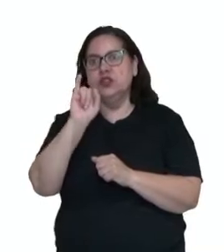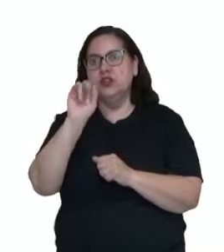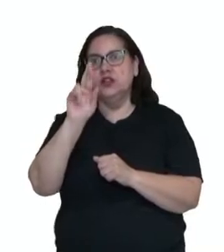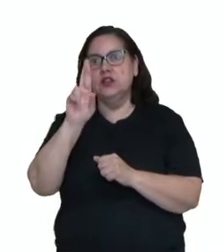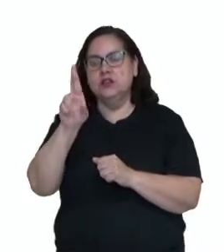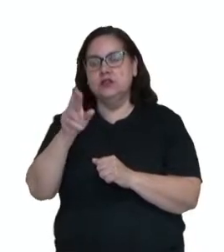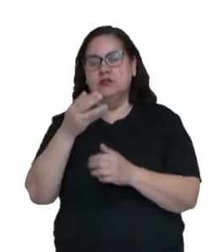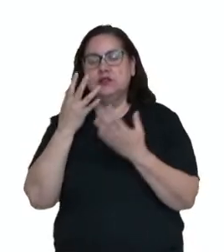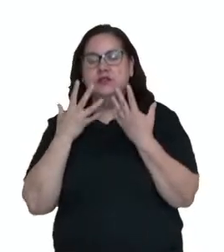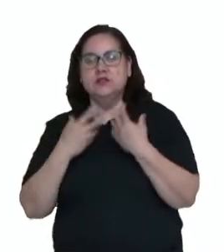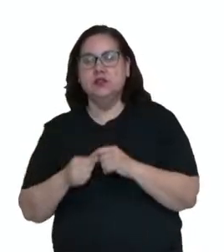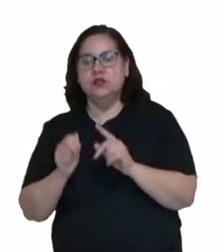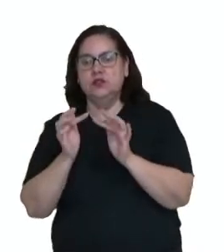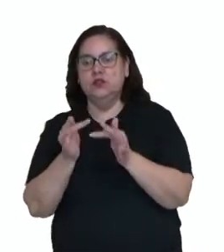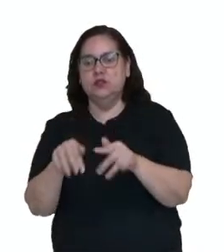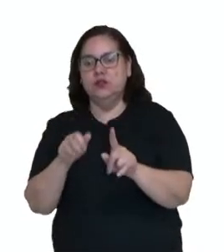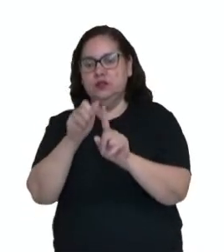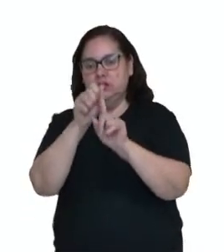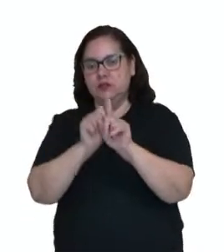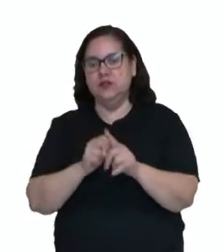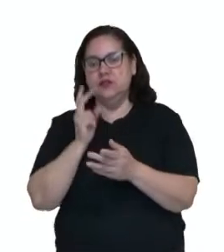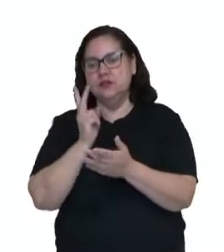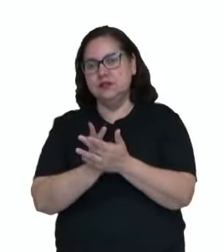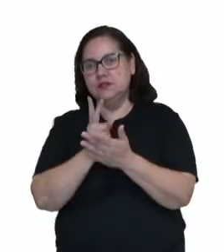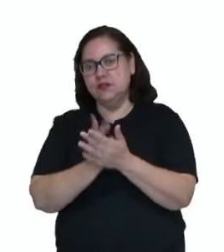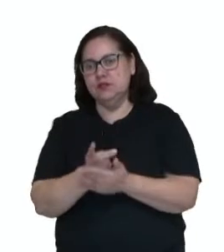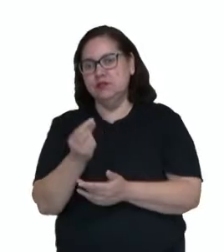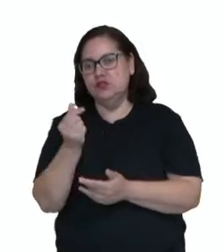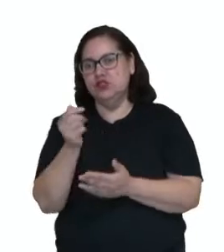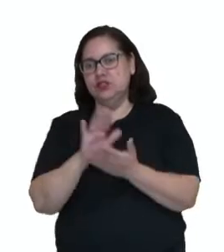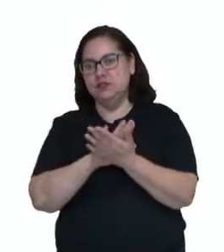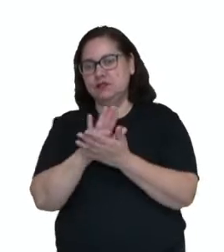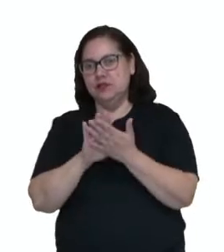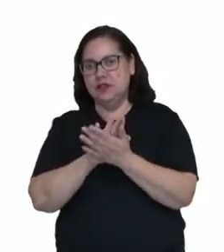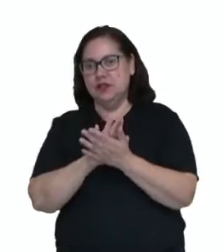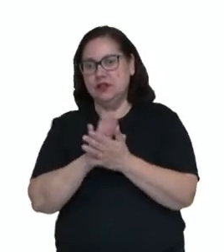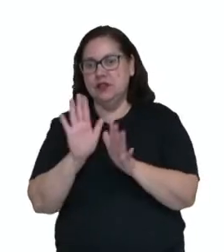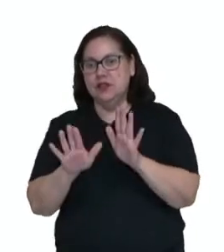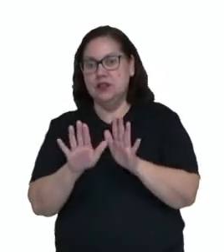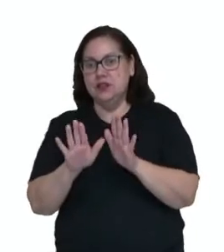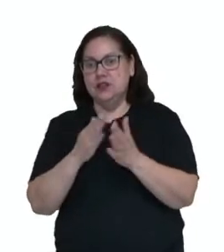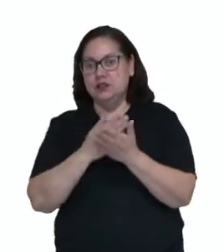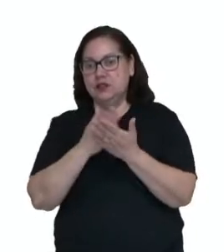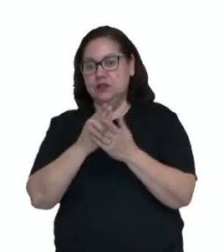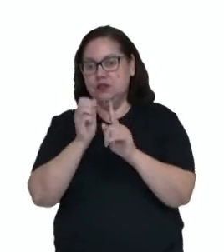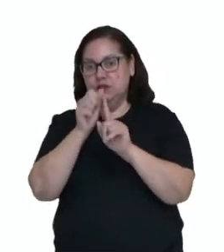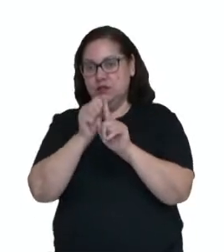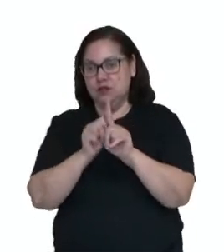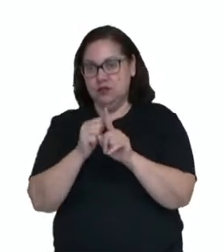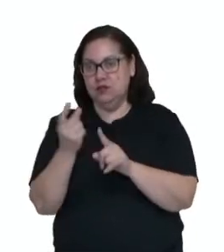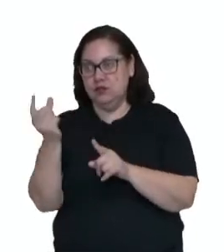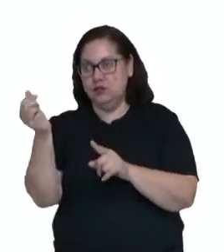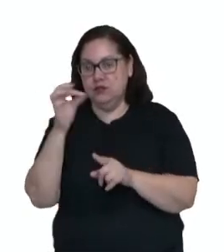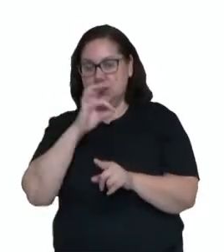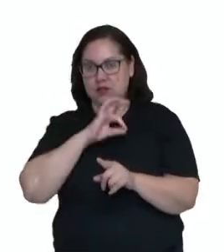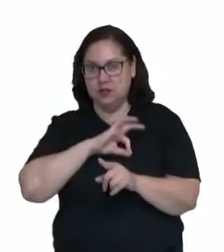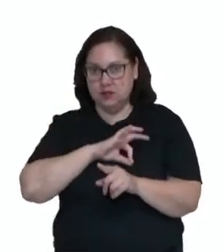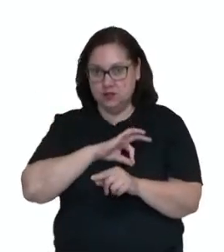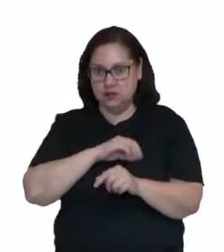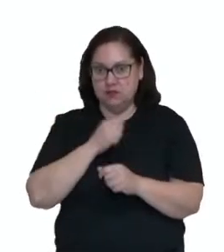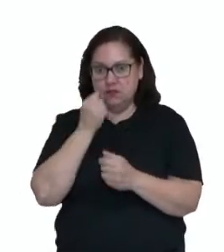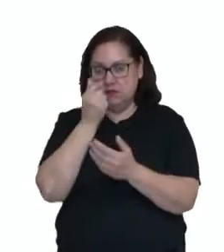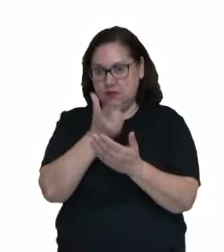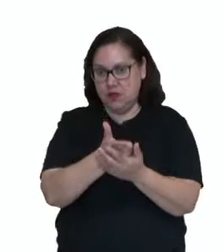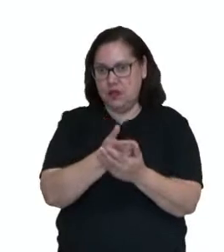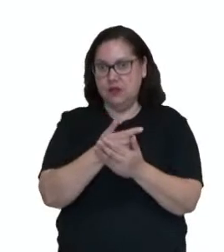cansado de chegar no final do mês e estar sempre sem dinheiro. Aliás, logo no início do mês, quando ele recebe o seu salário e